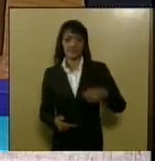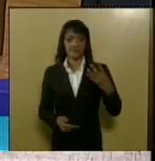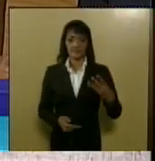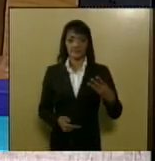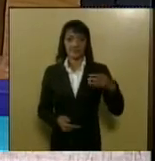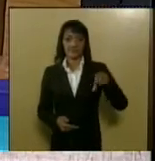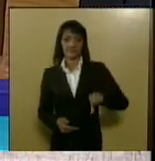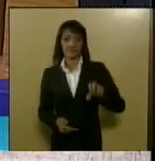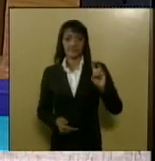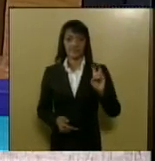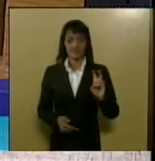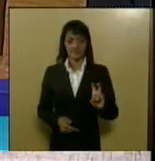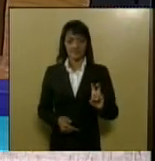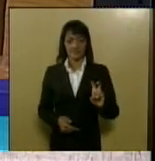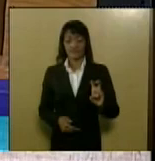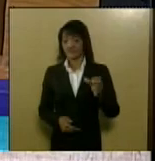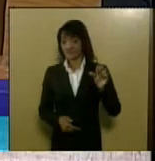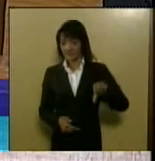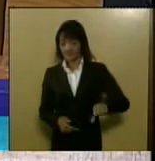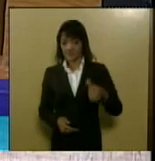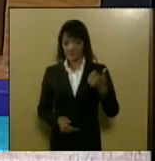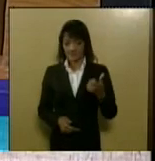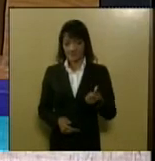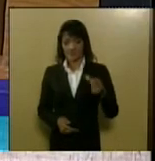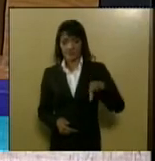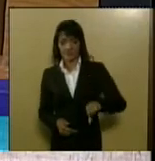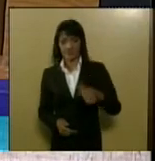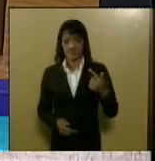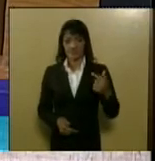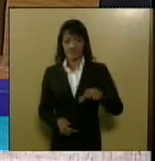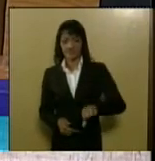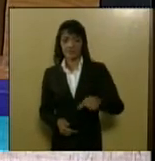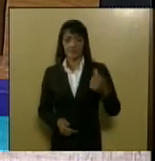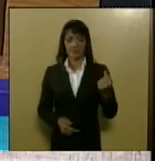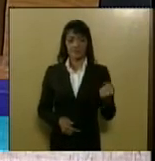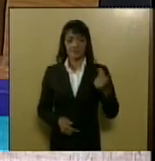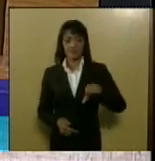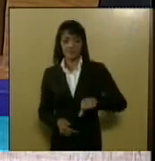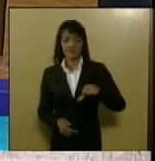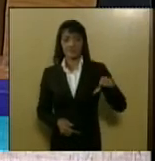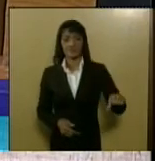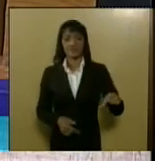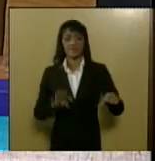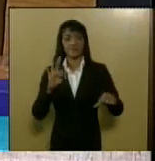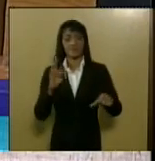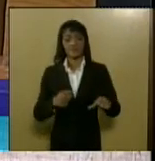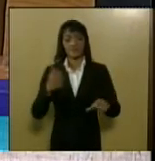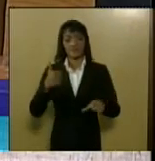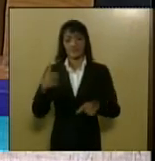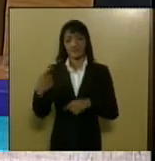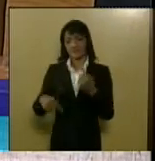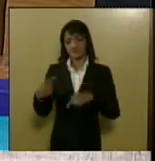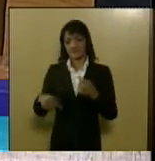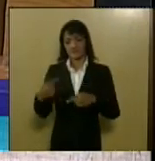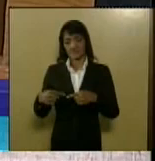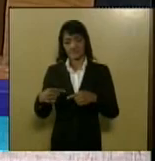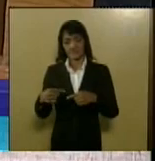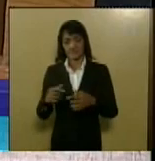94 96 97 98 99 todas em primeira discussão